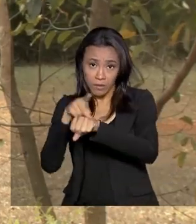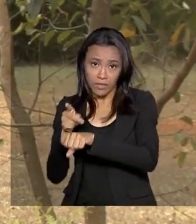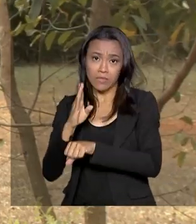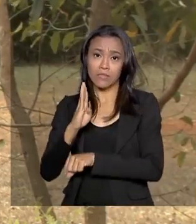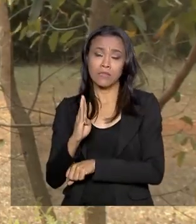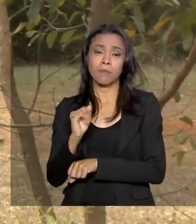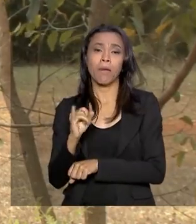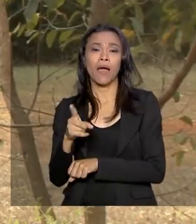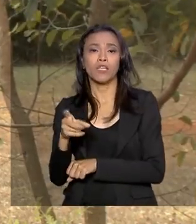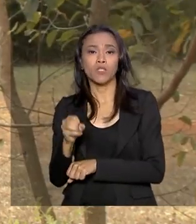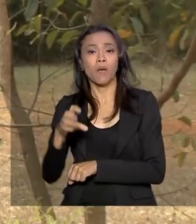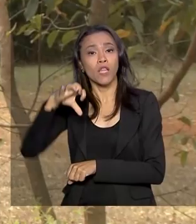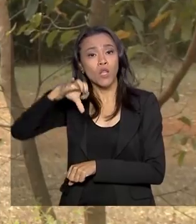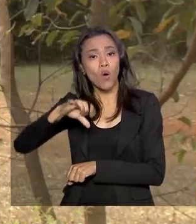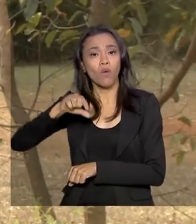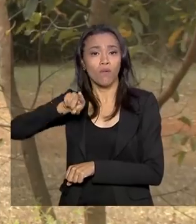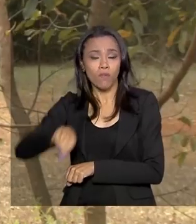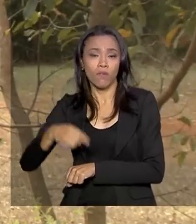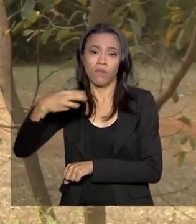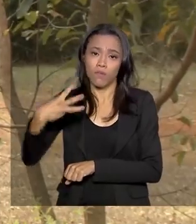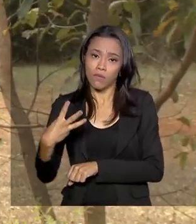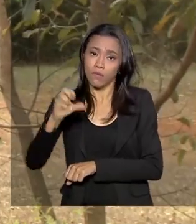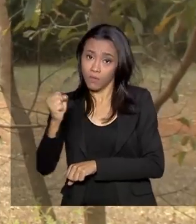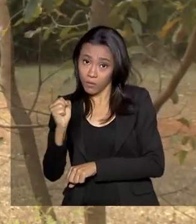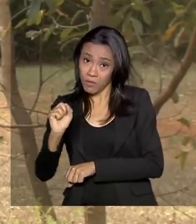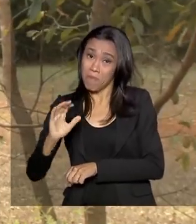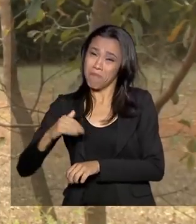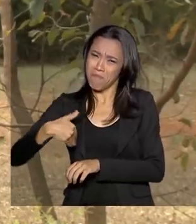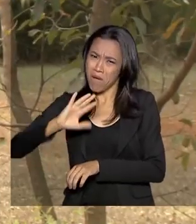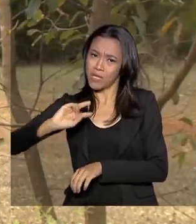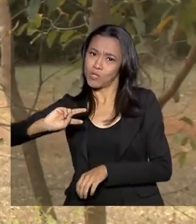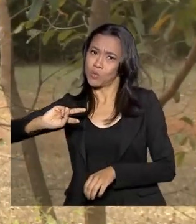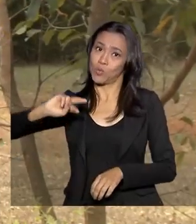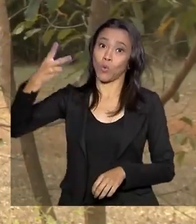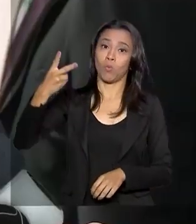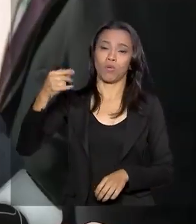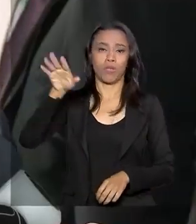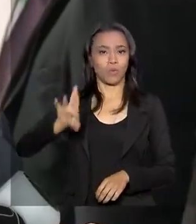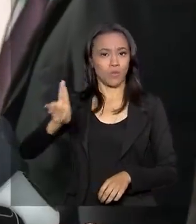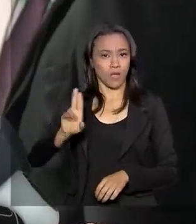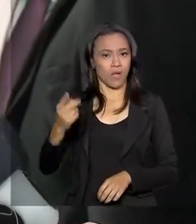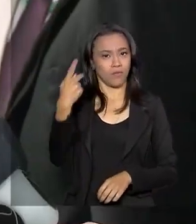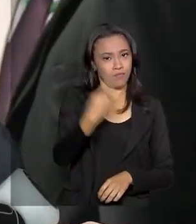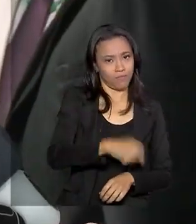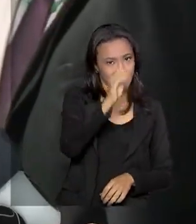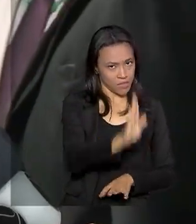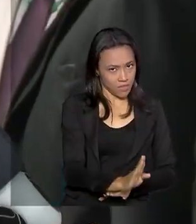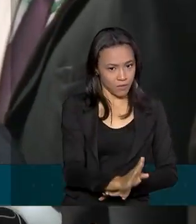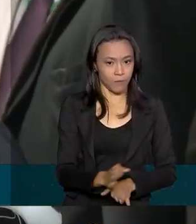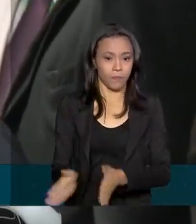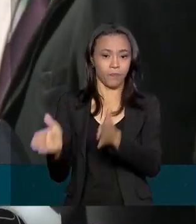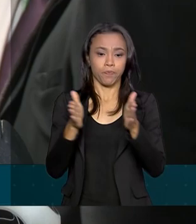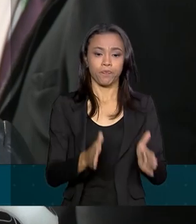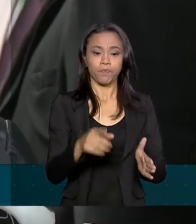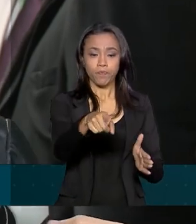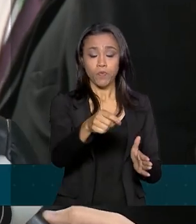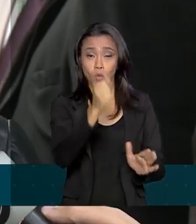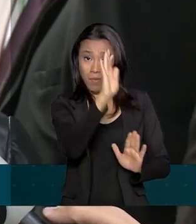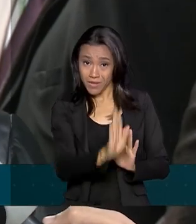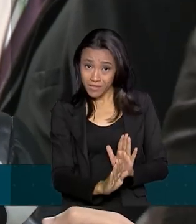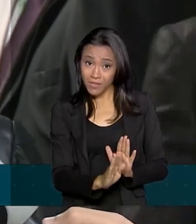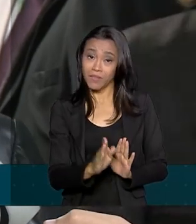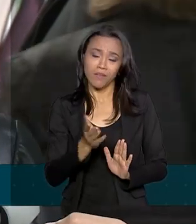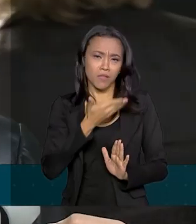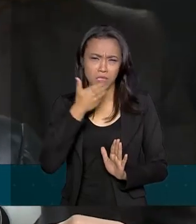,38, mais do que o dobro do que é utilizado aqui no Brasil. O Brasil está em conforme com os melhores